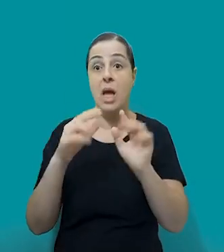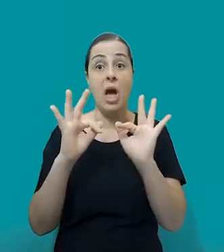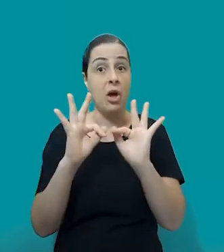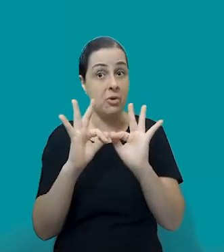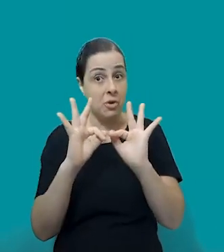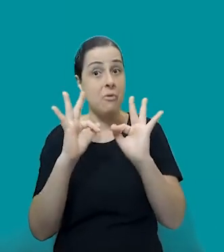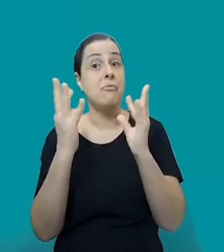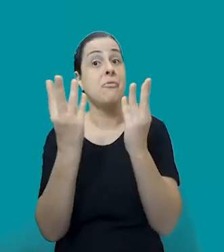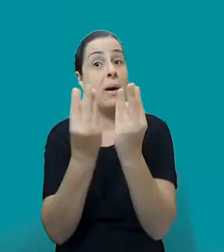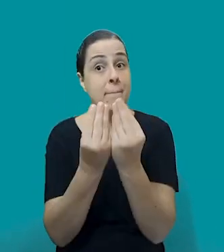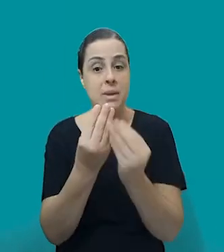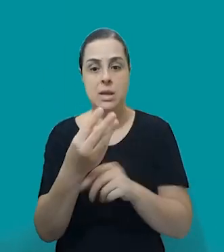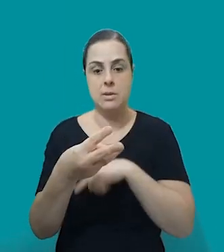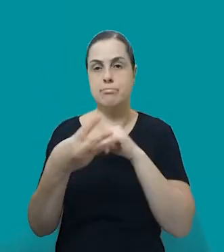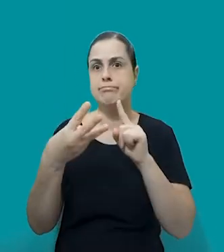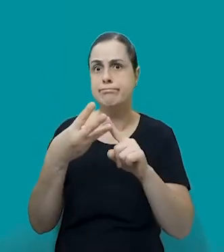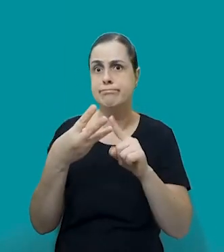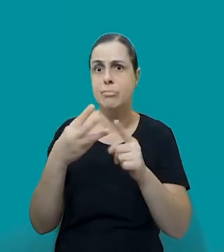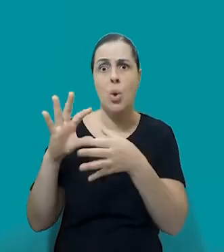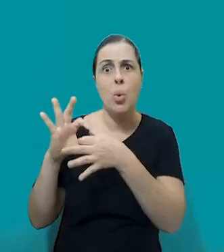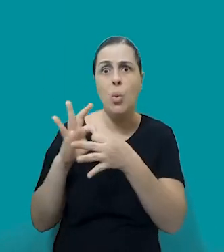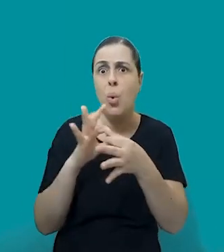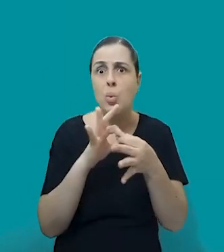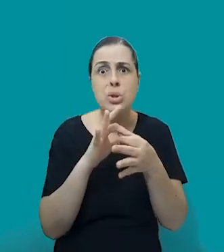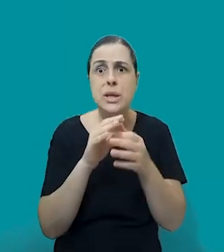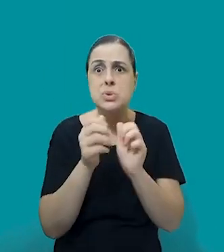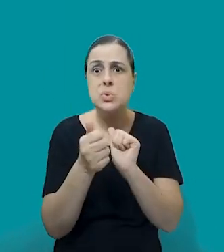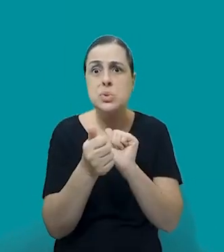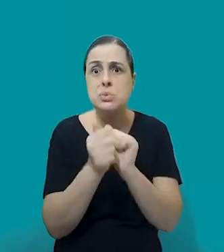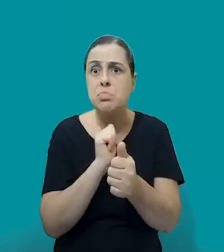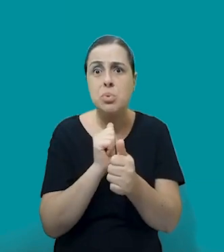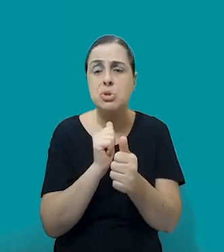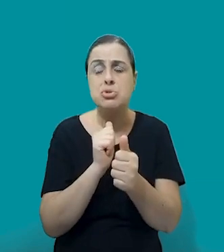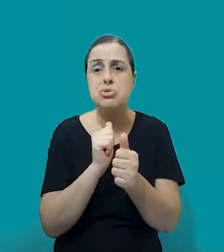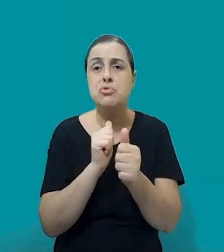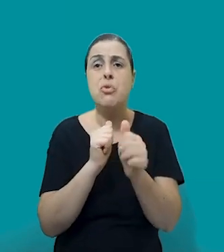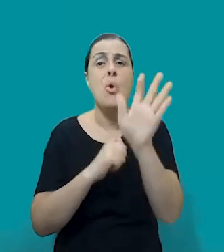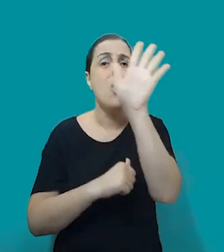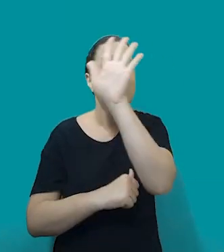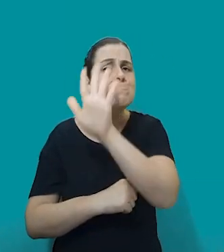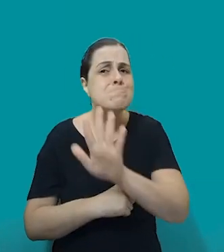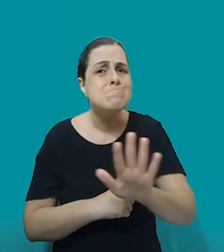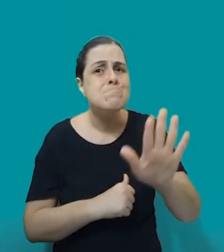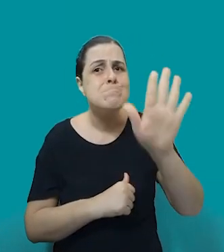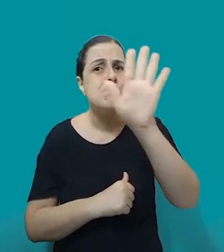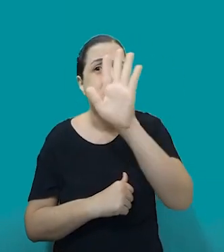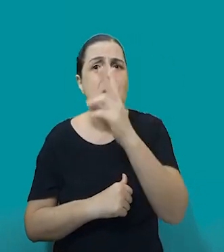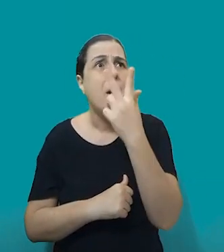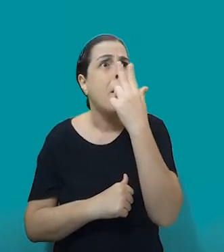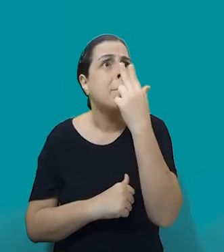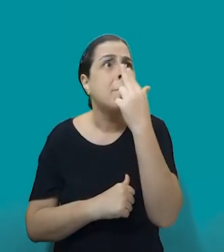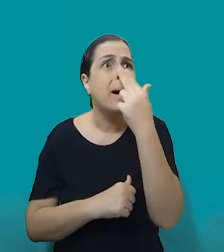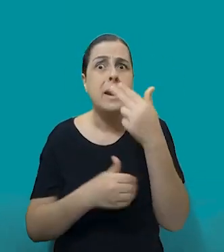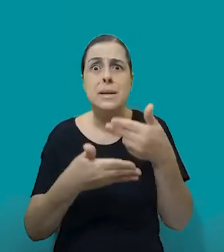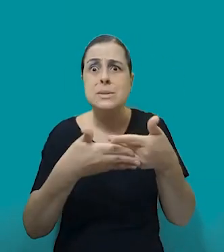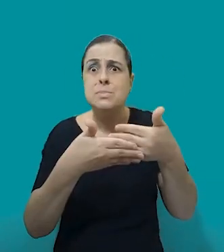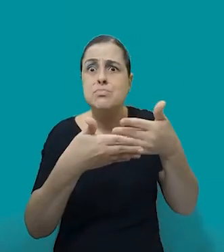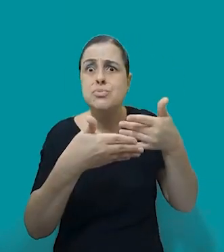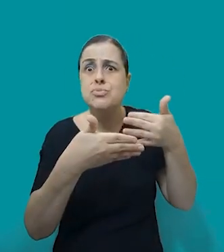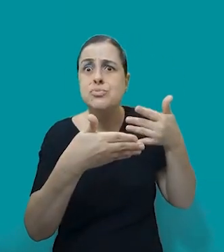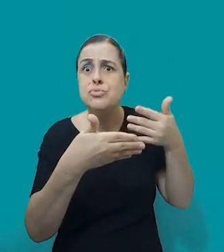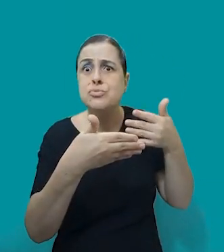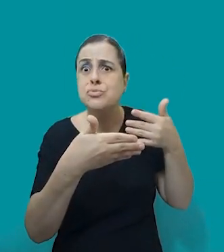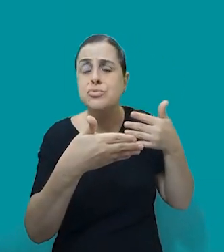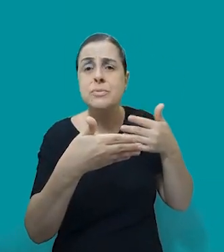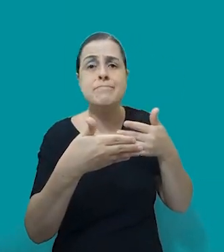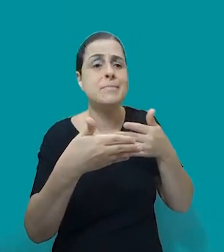do próprio contexto esportivo, né? E essa estrutura que está enraizada com esse tipo de violência, essa banalização e essa